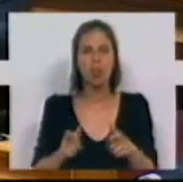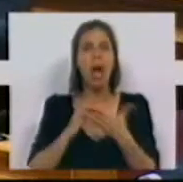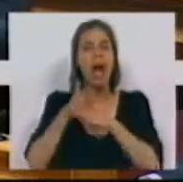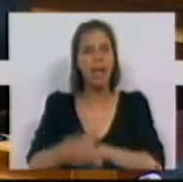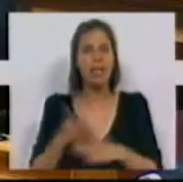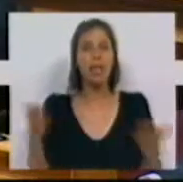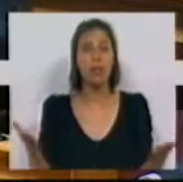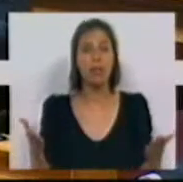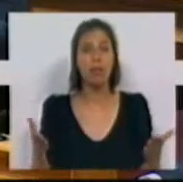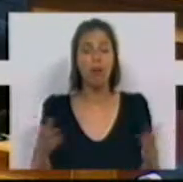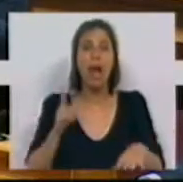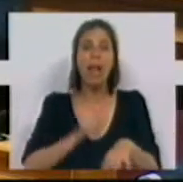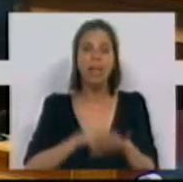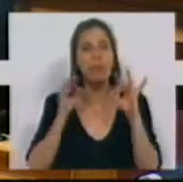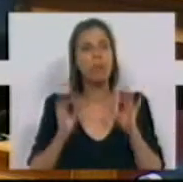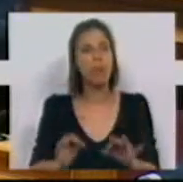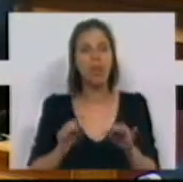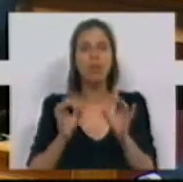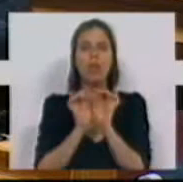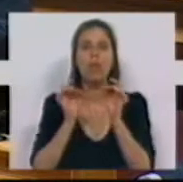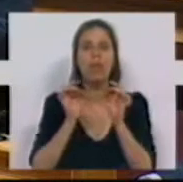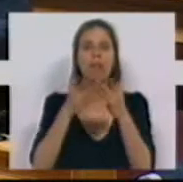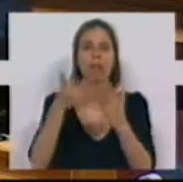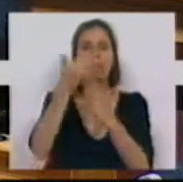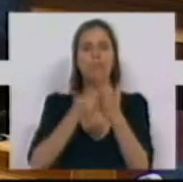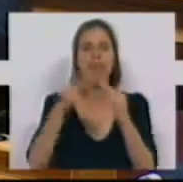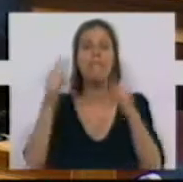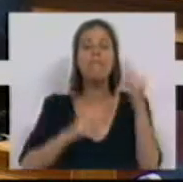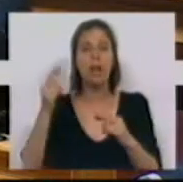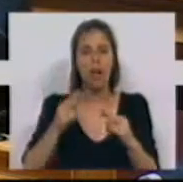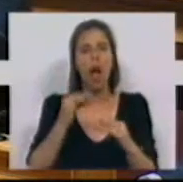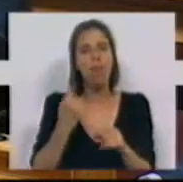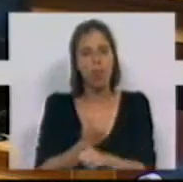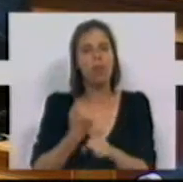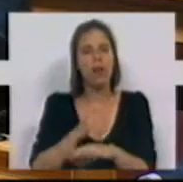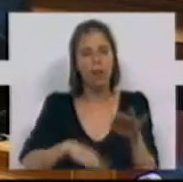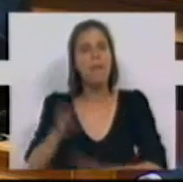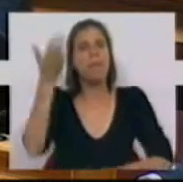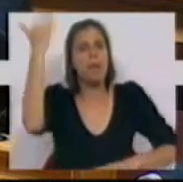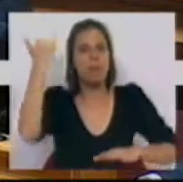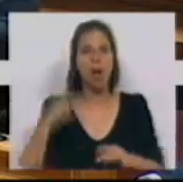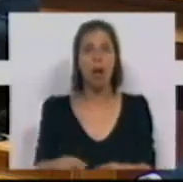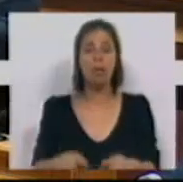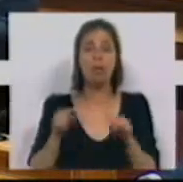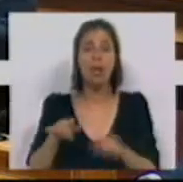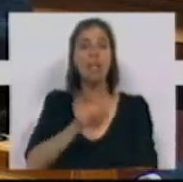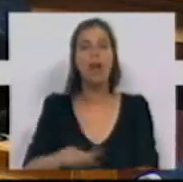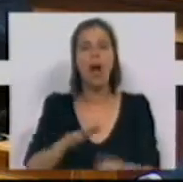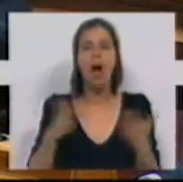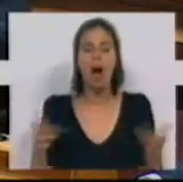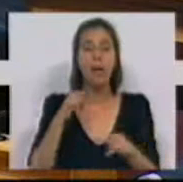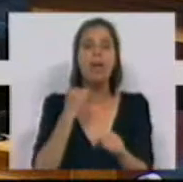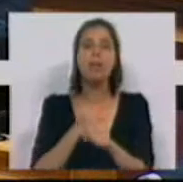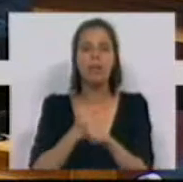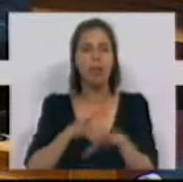acedam a tempo e a horas ao Portal das Finanças, é porque há muito trabalho a fazer nesta área e